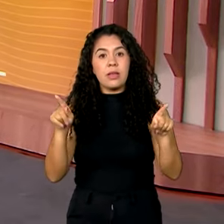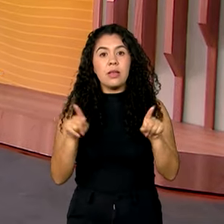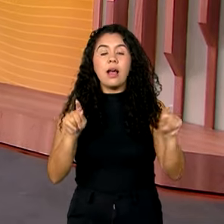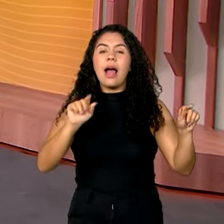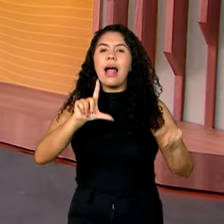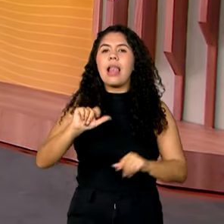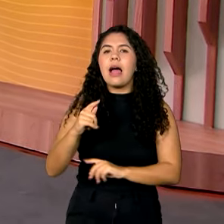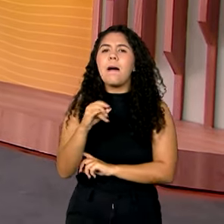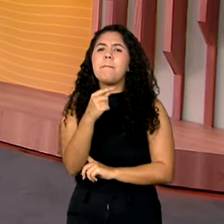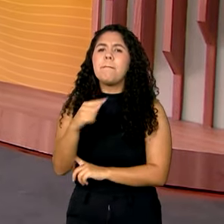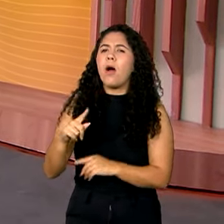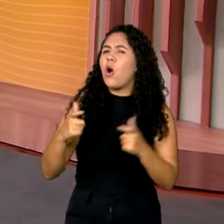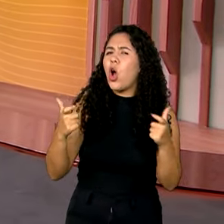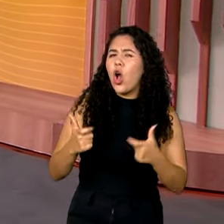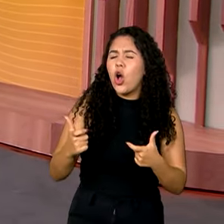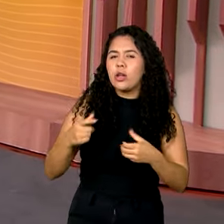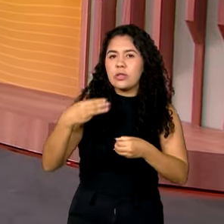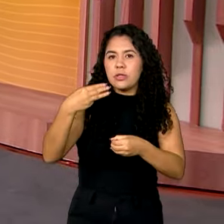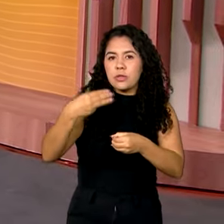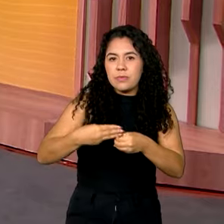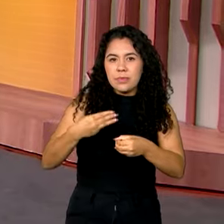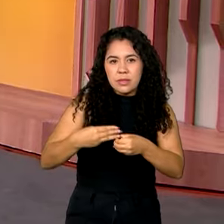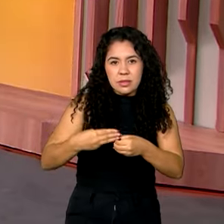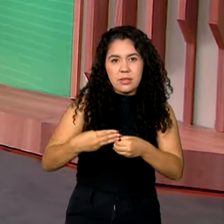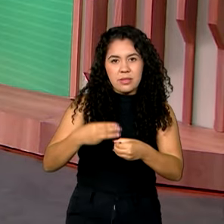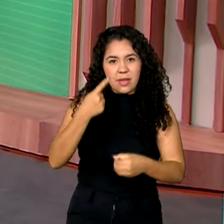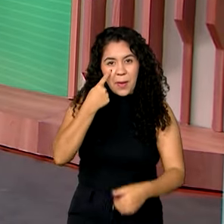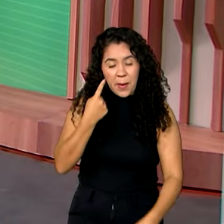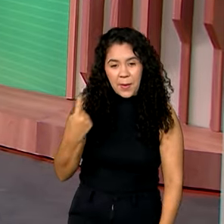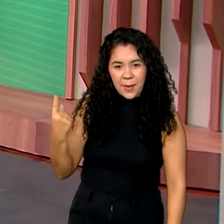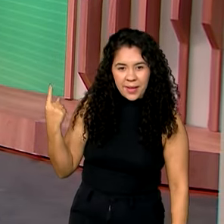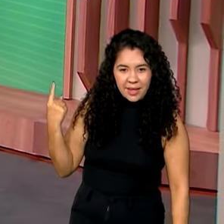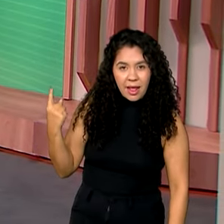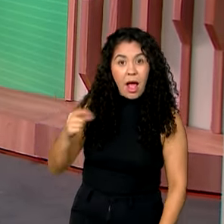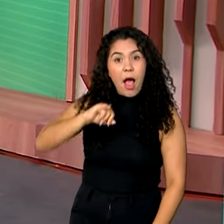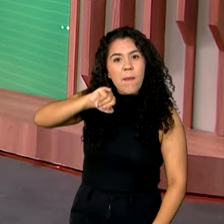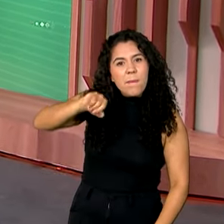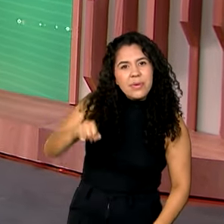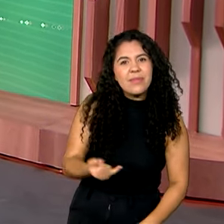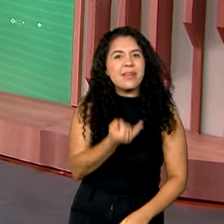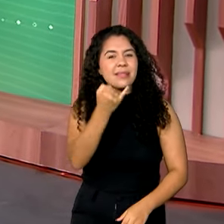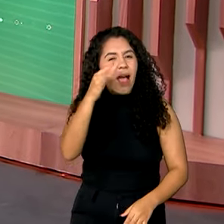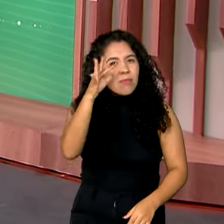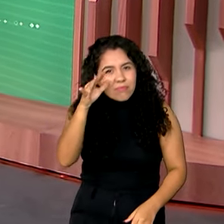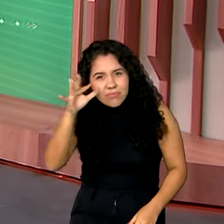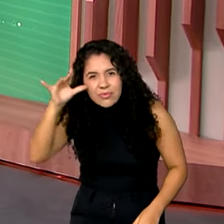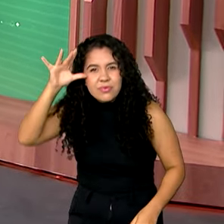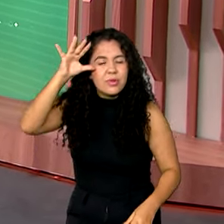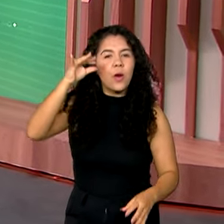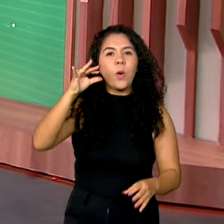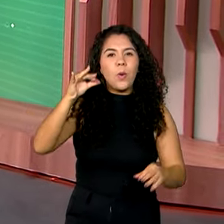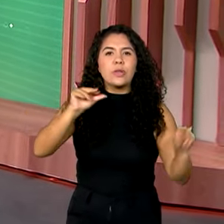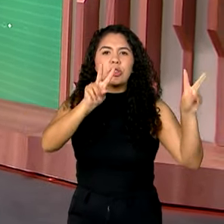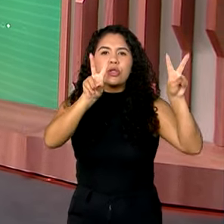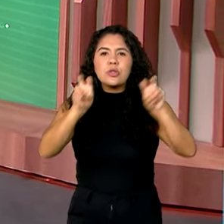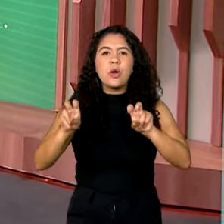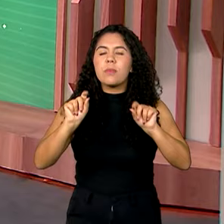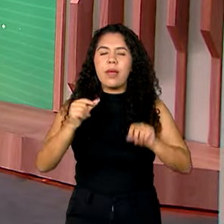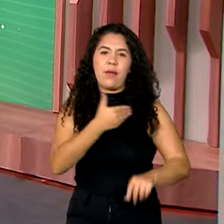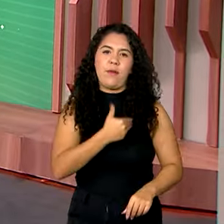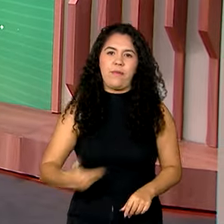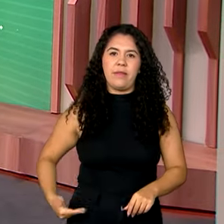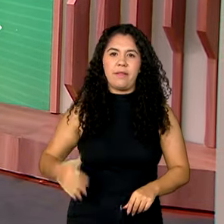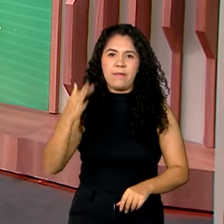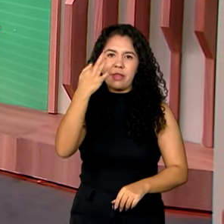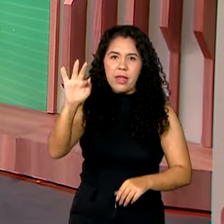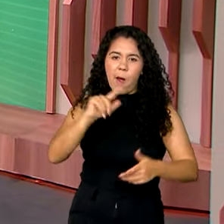Lapão fica no município baiano de Lençóis. Então, vamos aproveitar para conhecer um pouco das ações do governo federal nesta cidade,